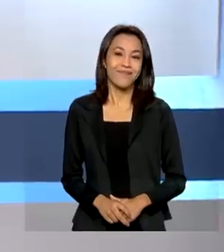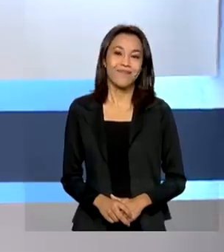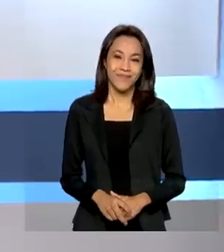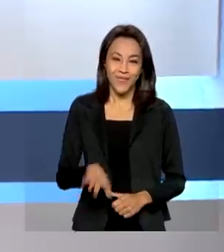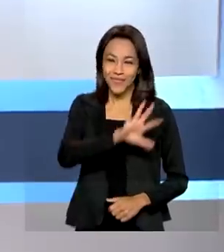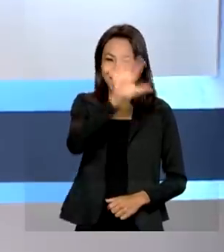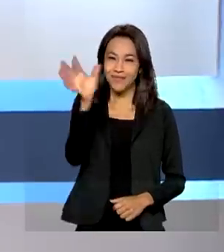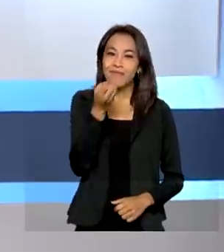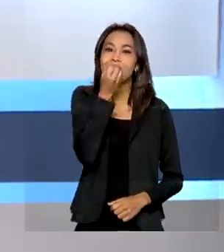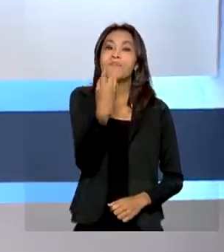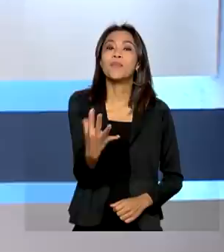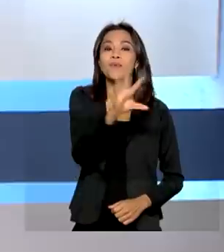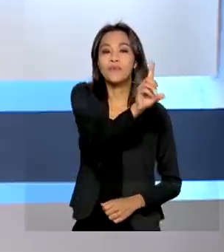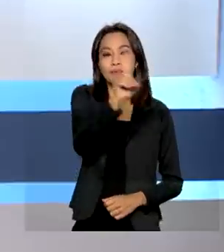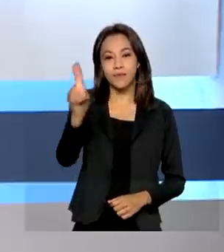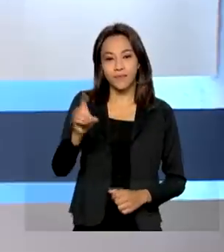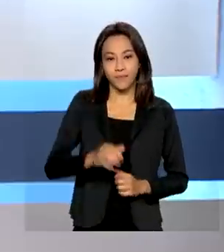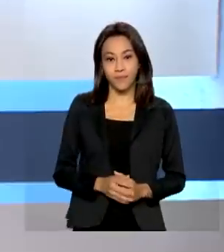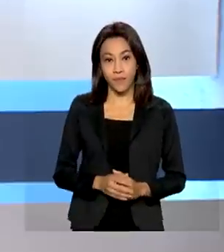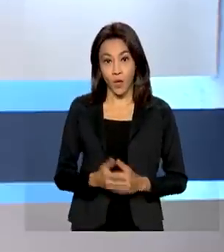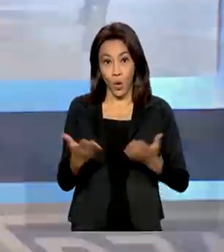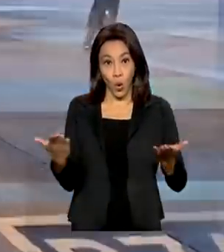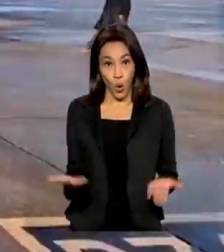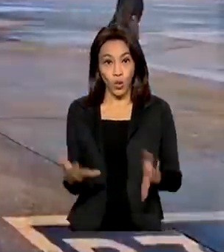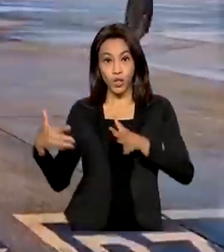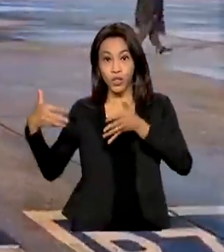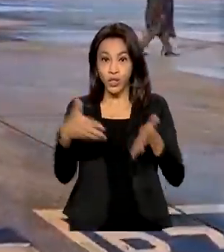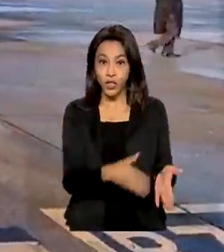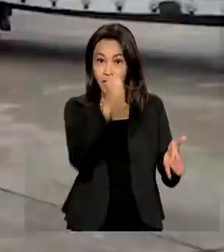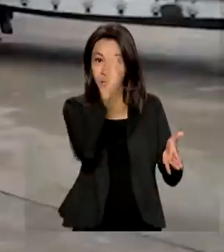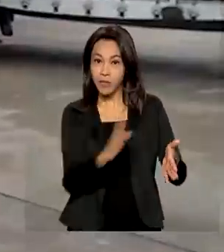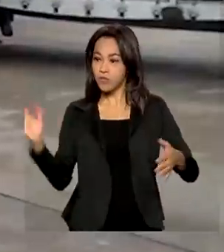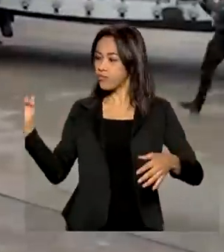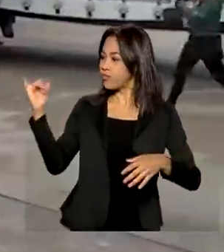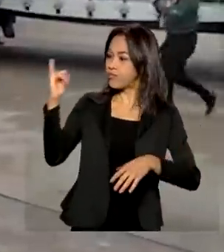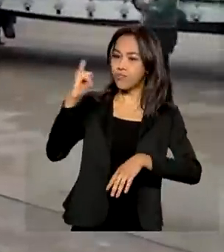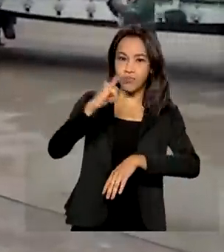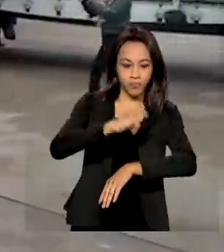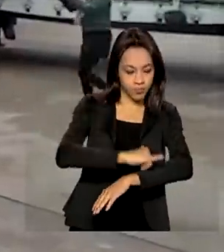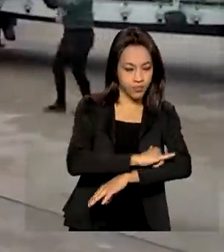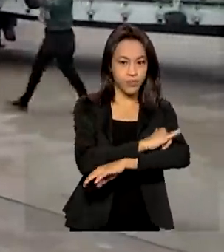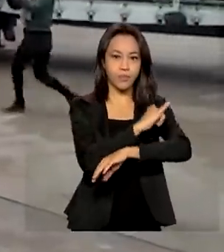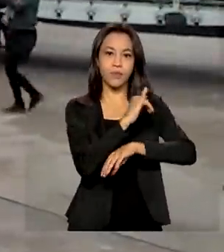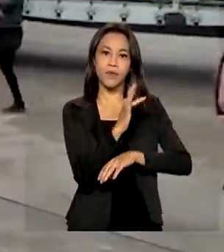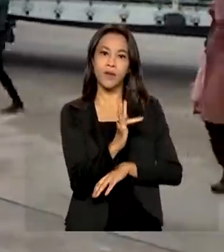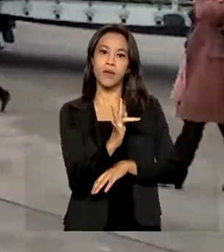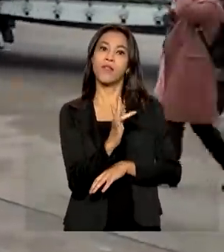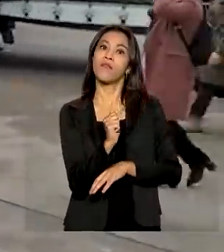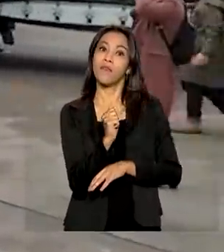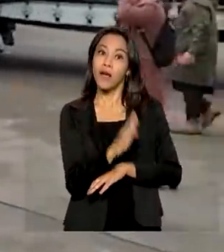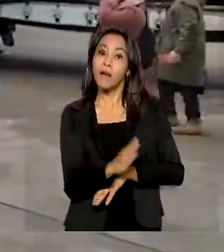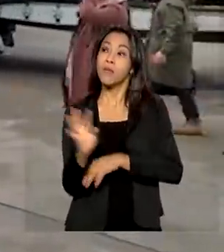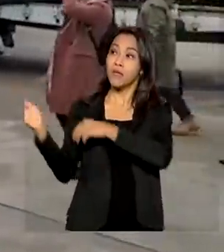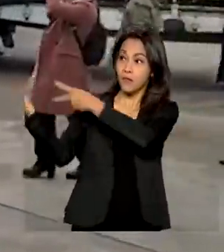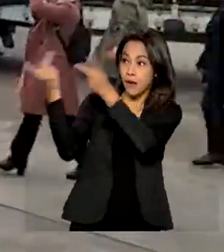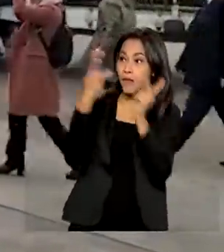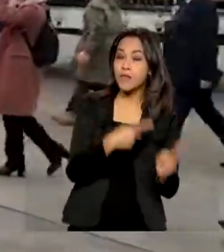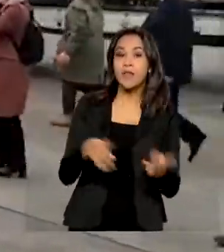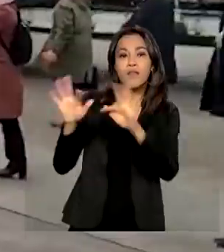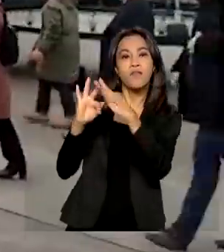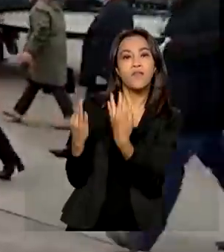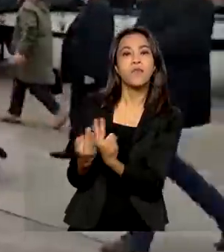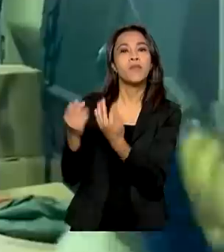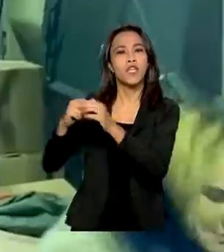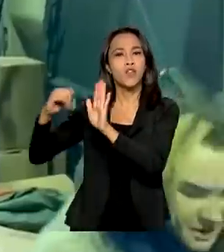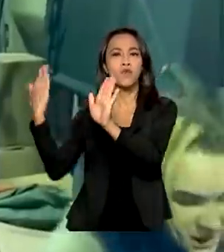Olá, bom dia! Chega hoje ao Brasil o avião da Força Aérea com brasileiros e familiares que fugiram do